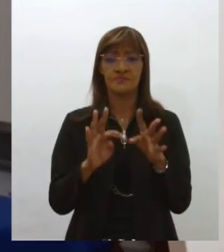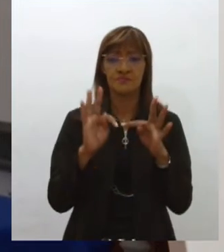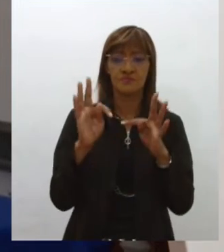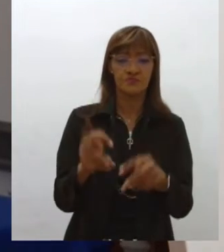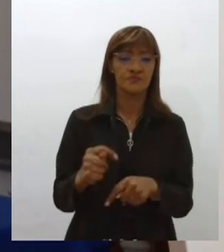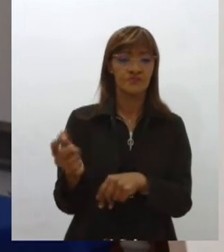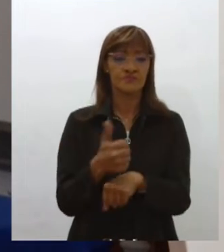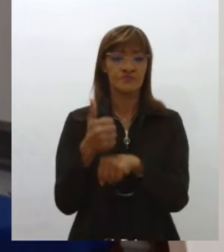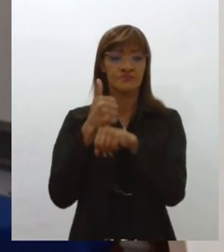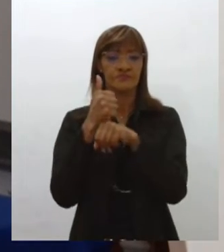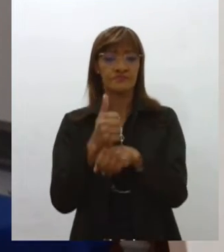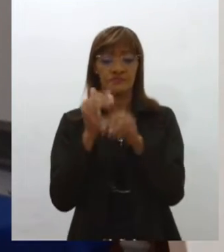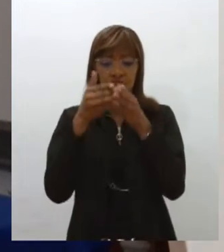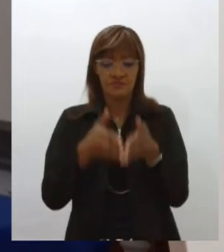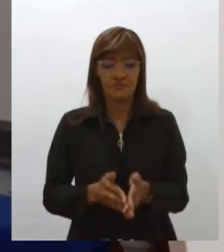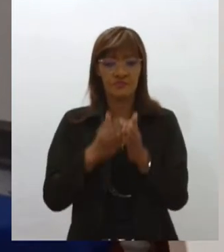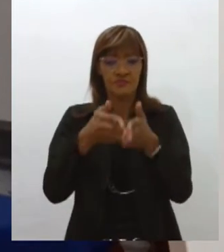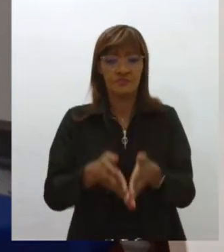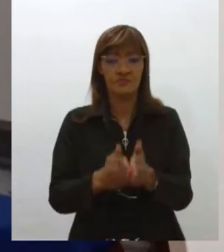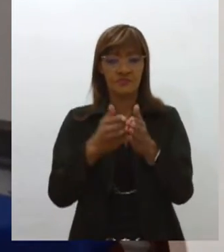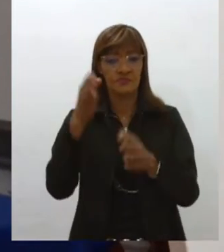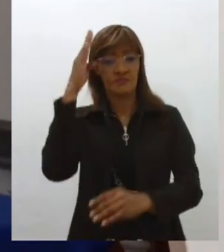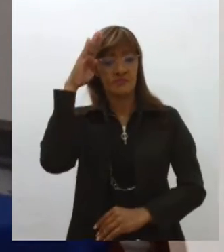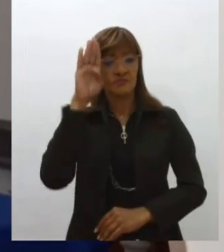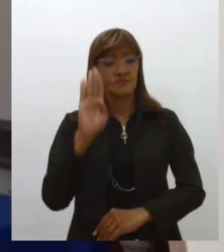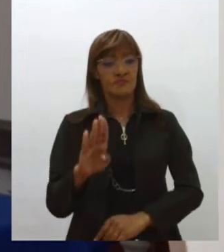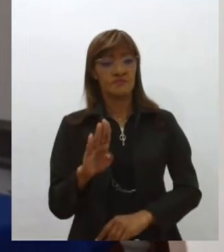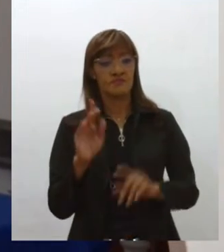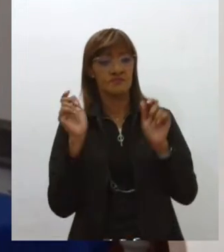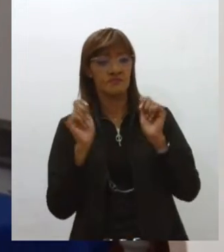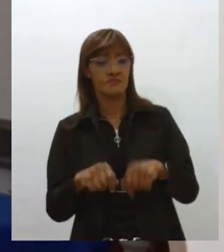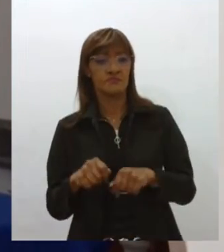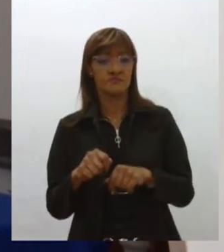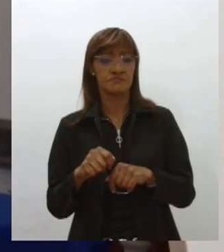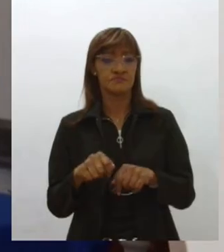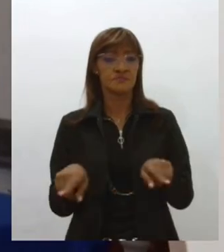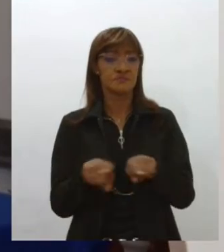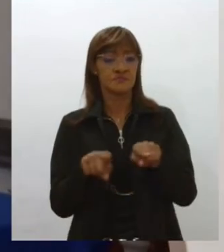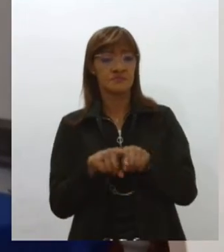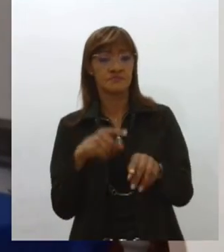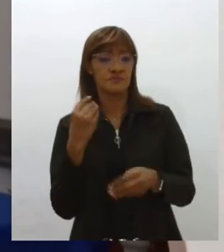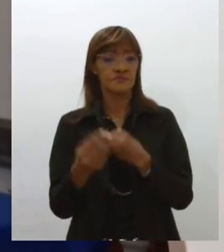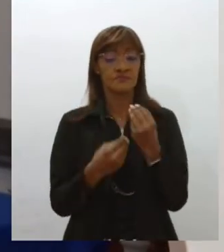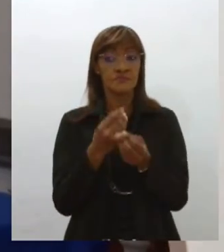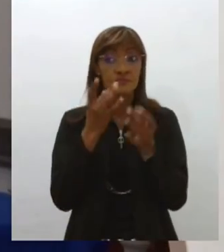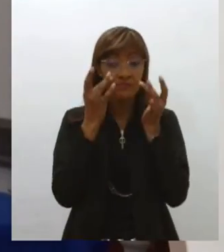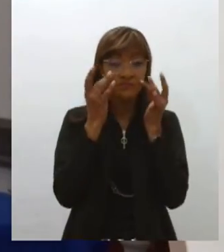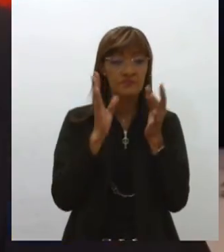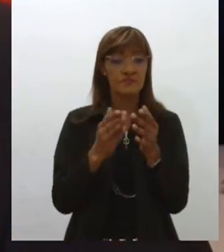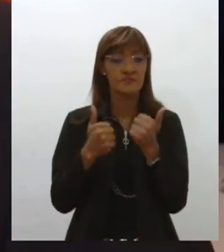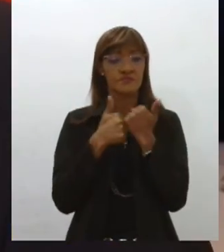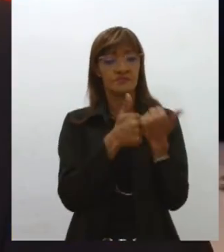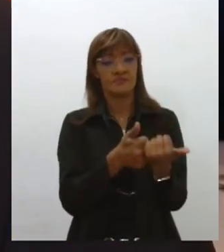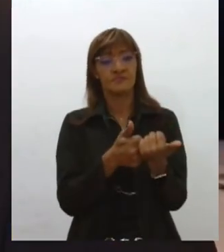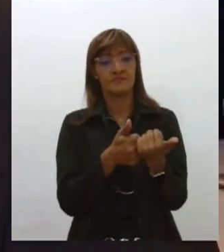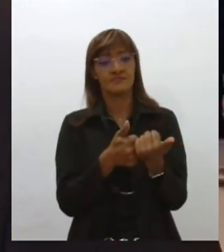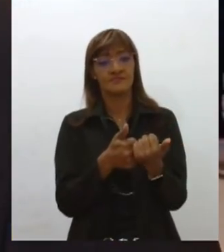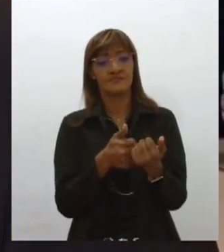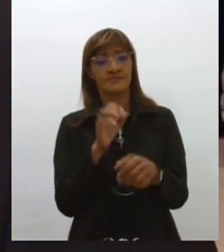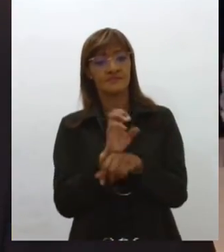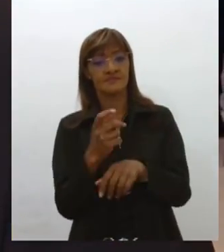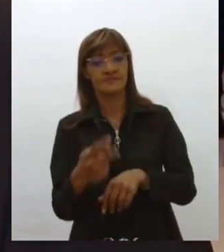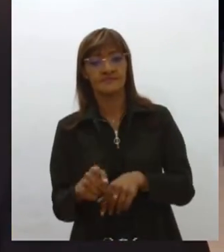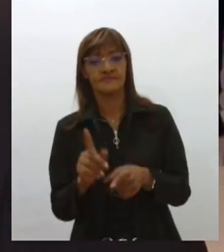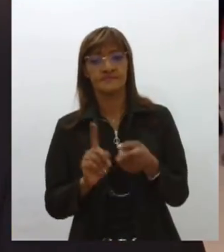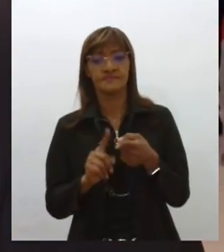embarcações, nos casos de calamidade, desastre, estágio de atenção, apoiando a defesa civil estadual. Dentre os 70